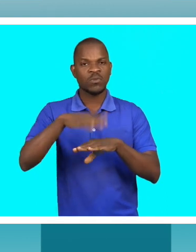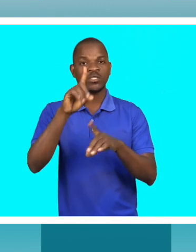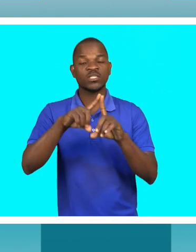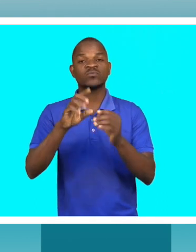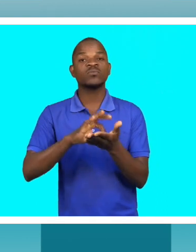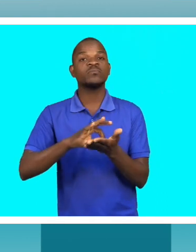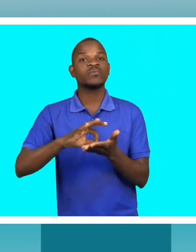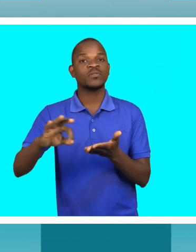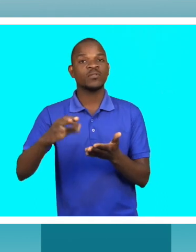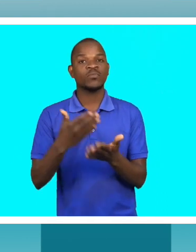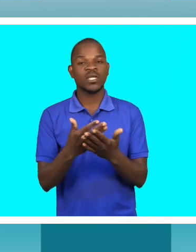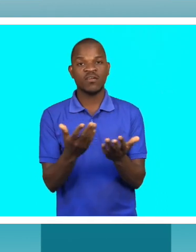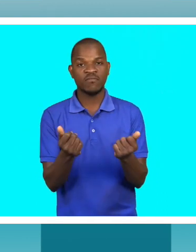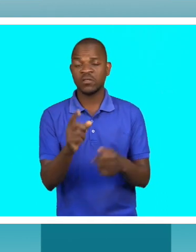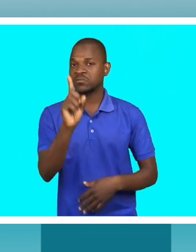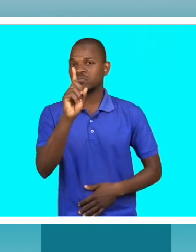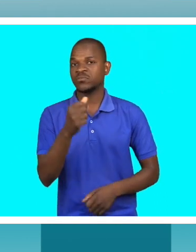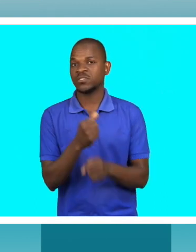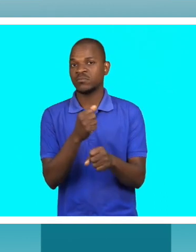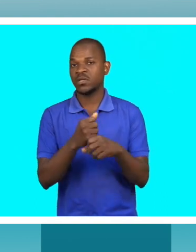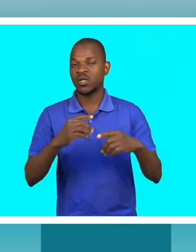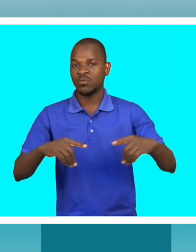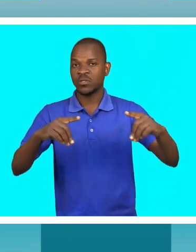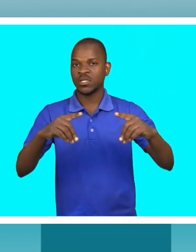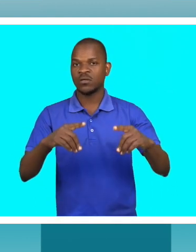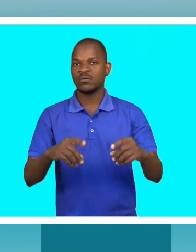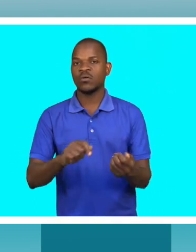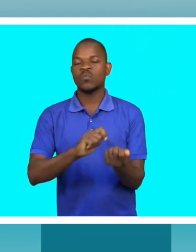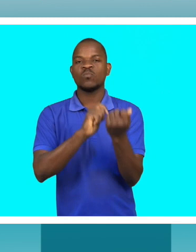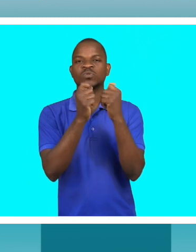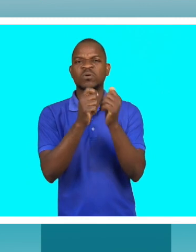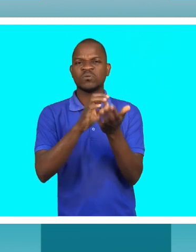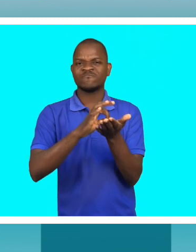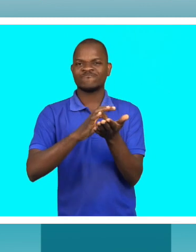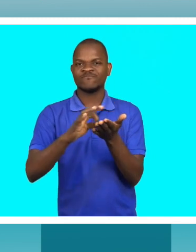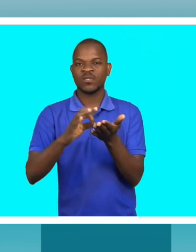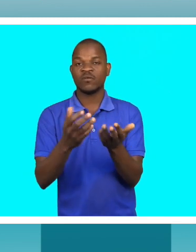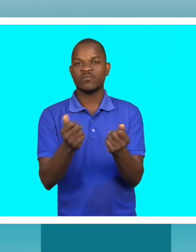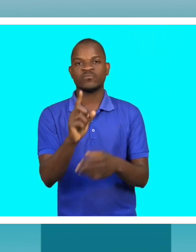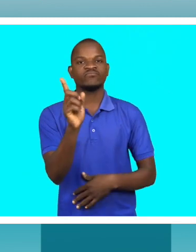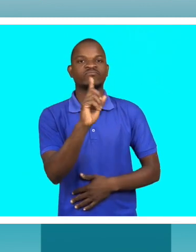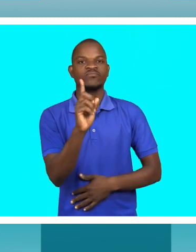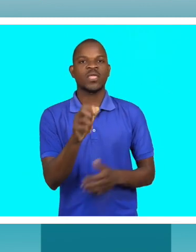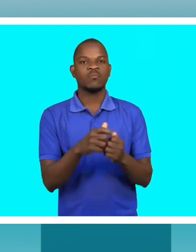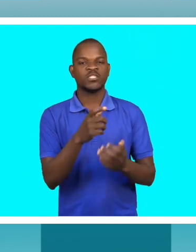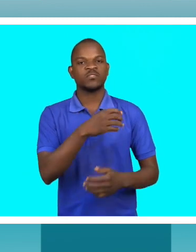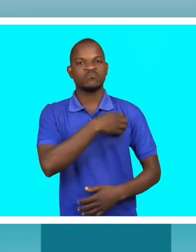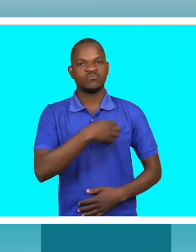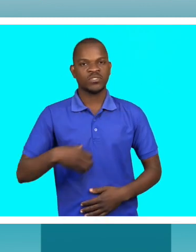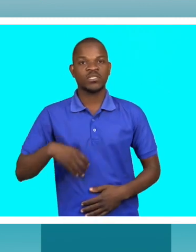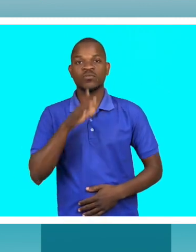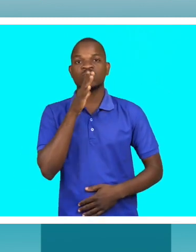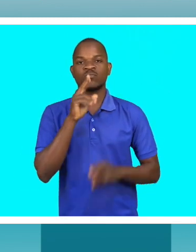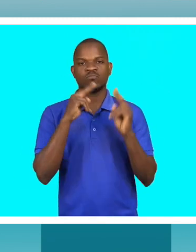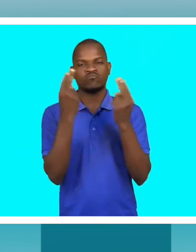fácil trabalhar com o povo trabalhar com pessoas fazer a cidade limpa não é fácil mas ele está a tentar